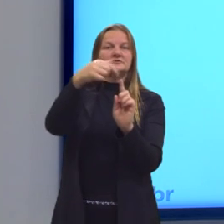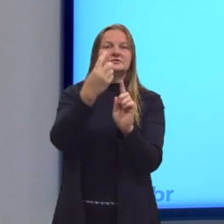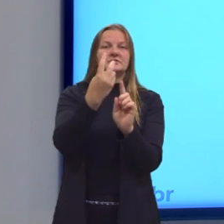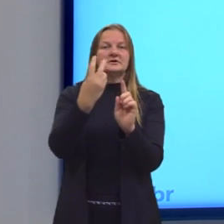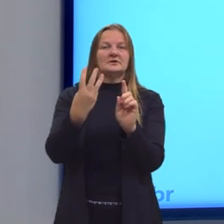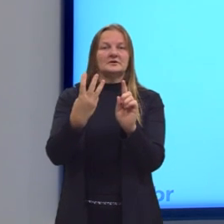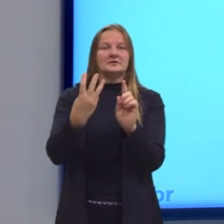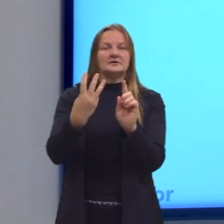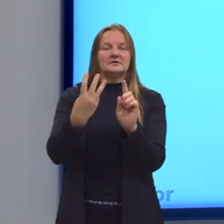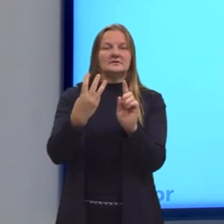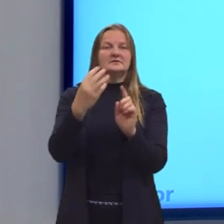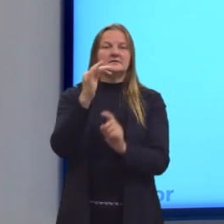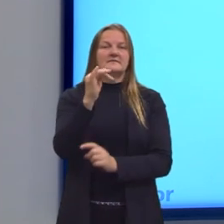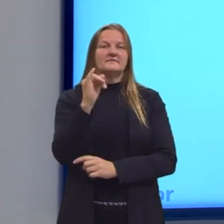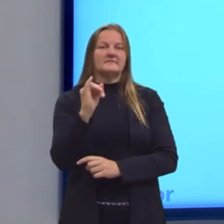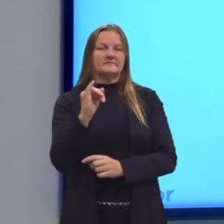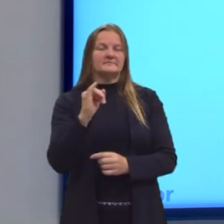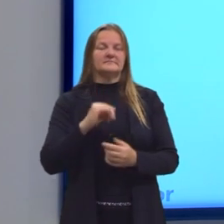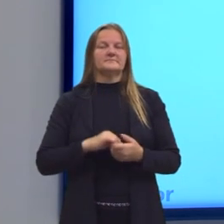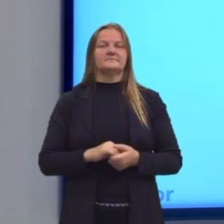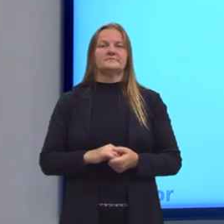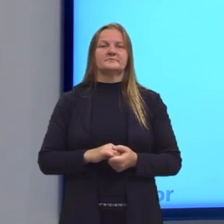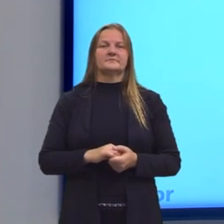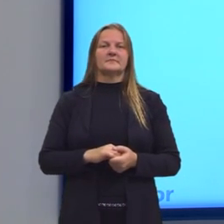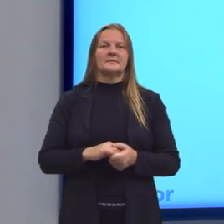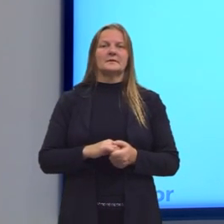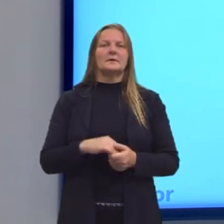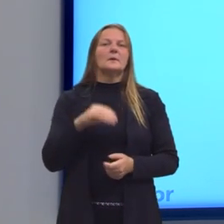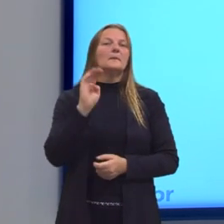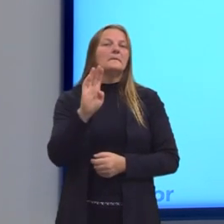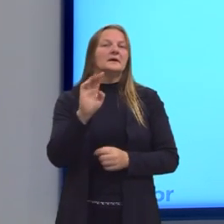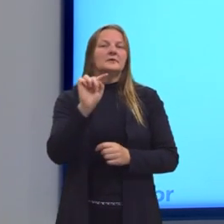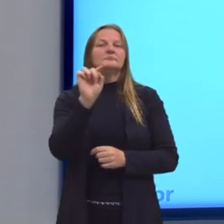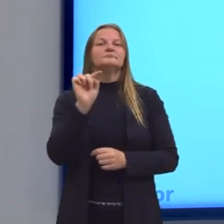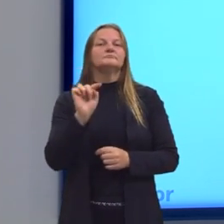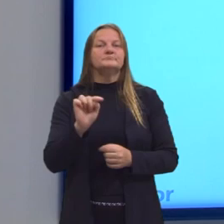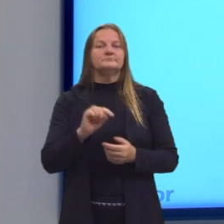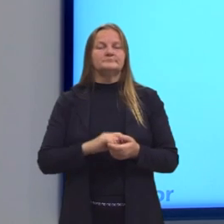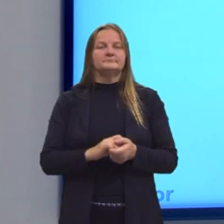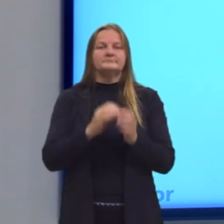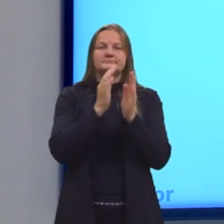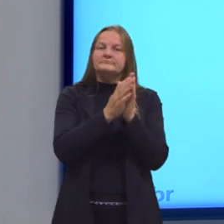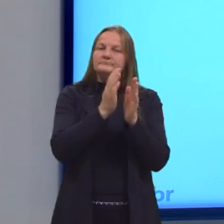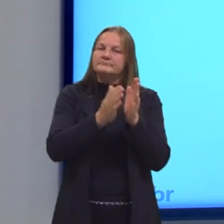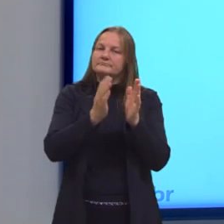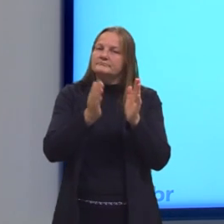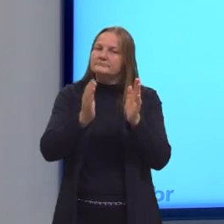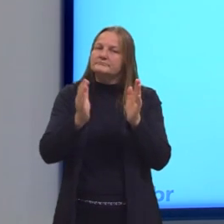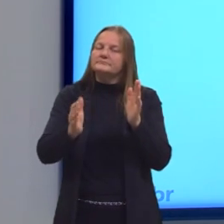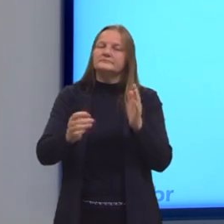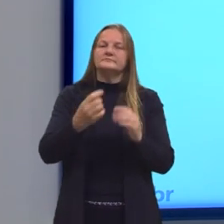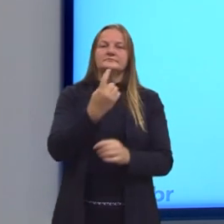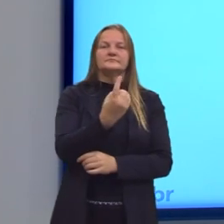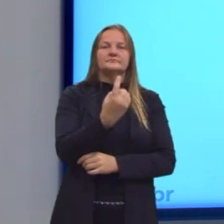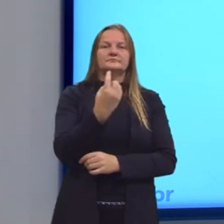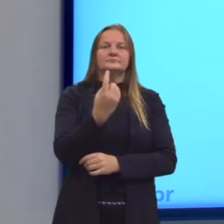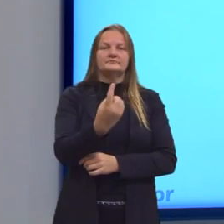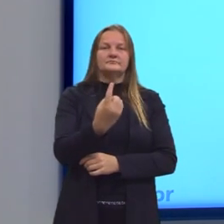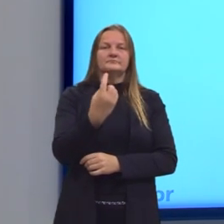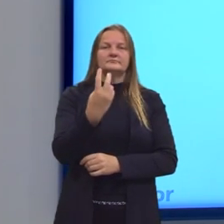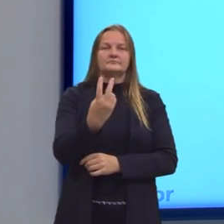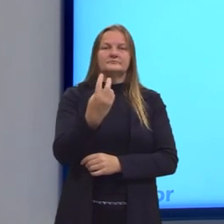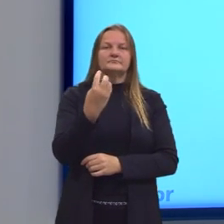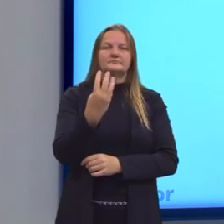13, Fibonacci. Para o B, nós também seguimos a sequência, né? 1, 1,